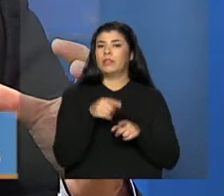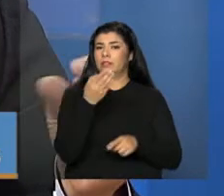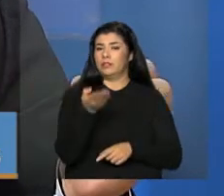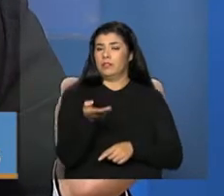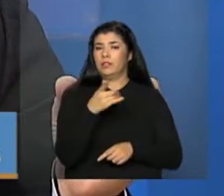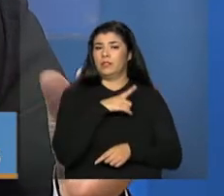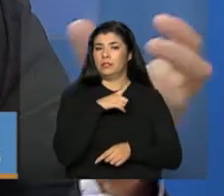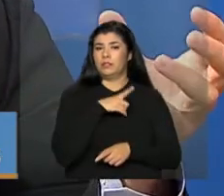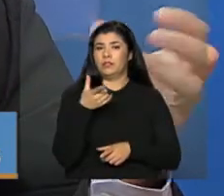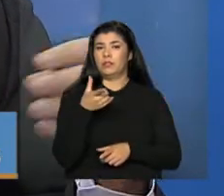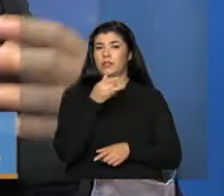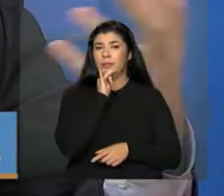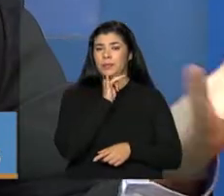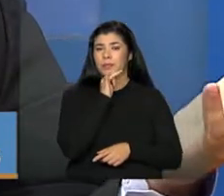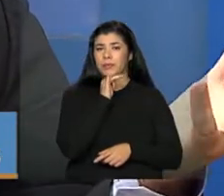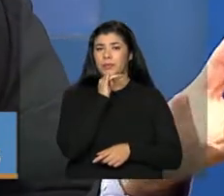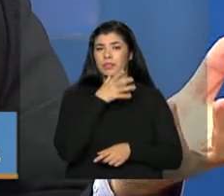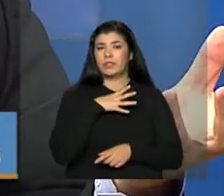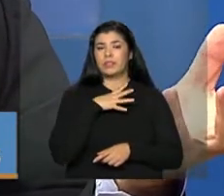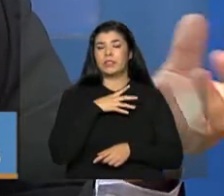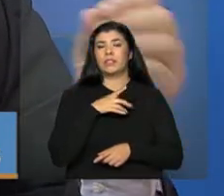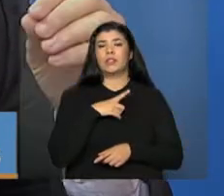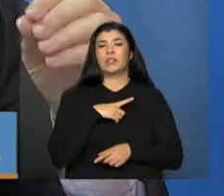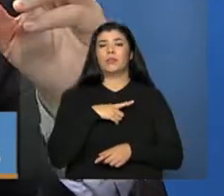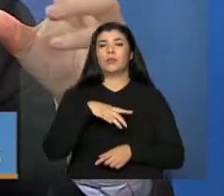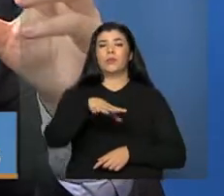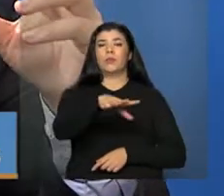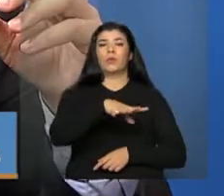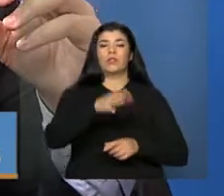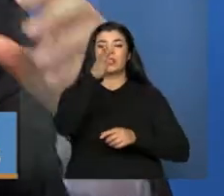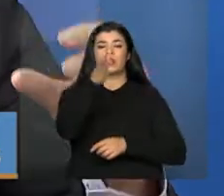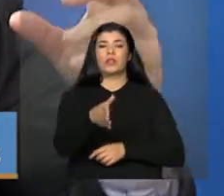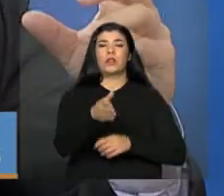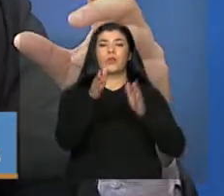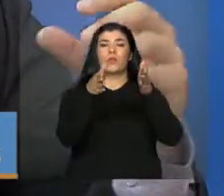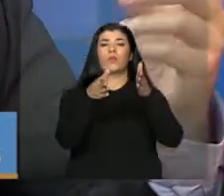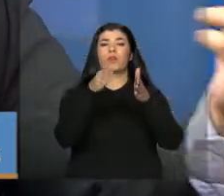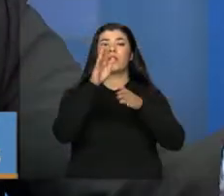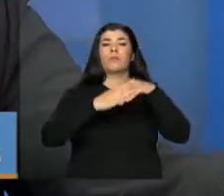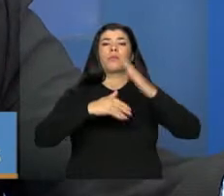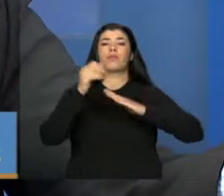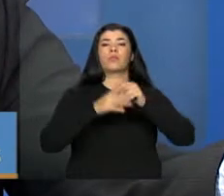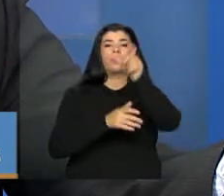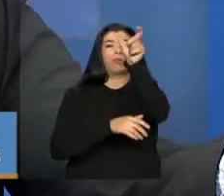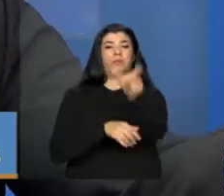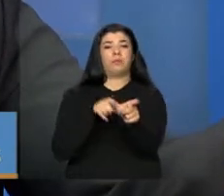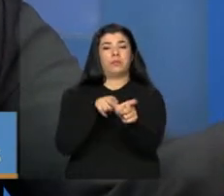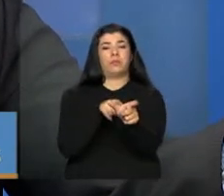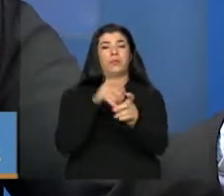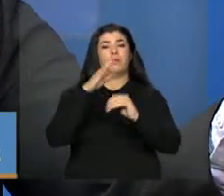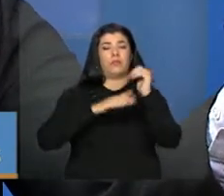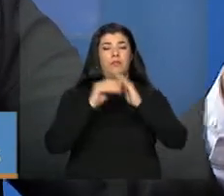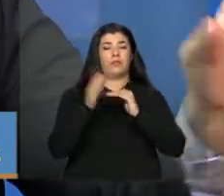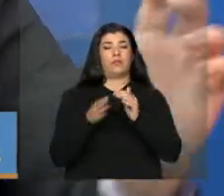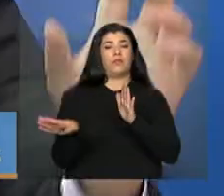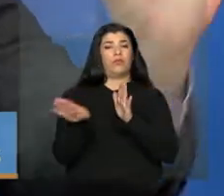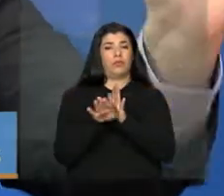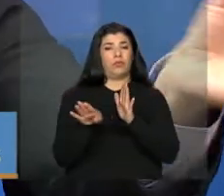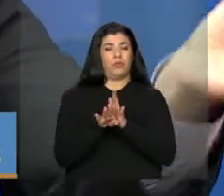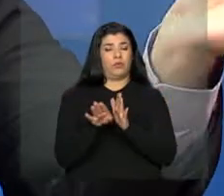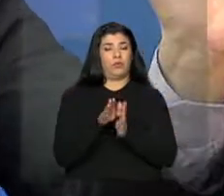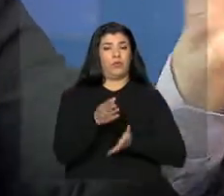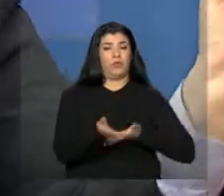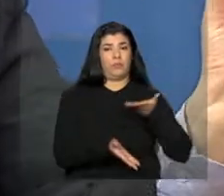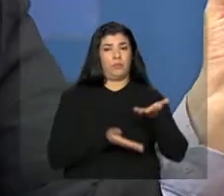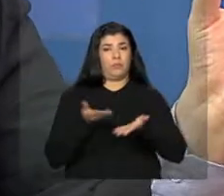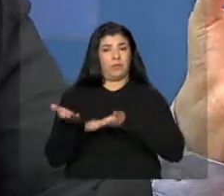o meio, que seria, no caso, o profissional. Ele chegou para prestar um determinado serviço à população, no